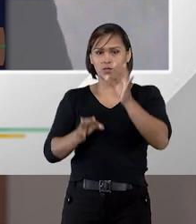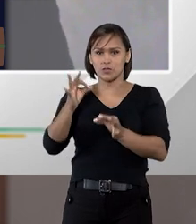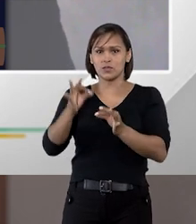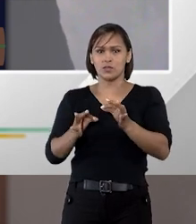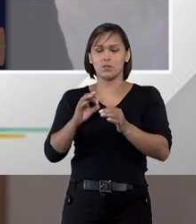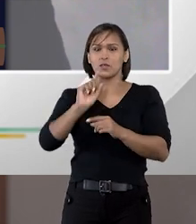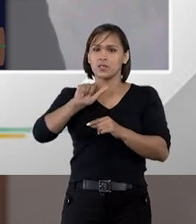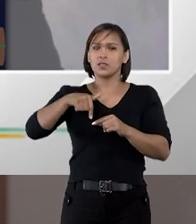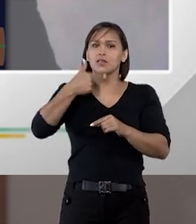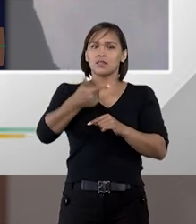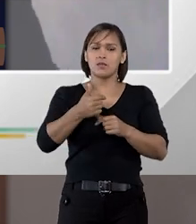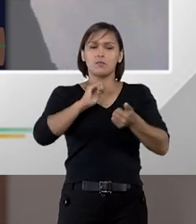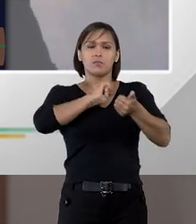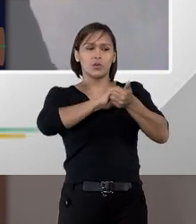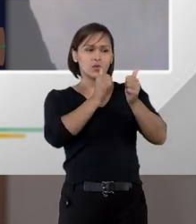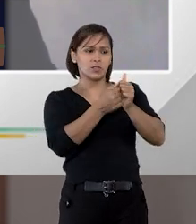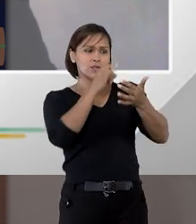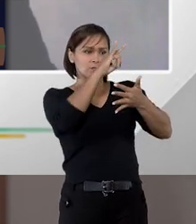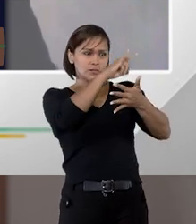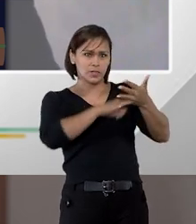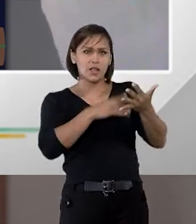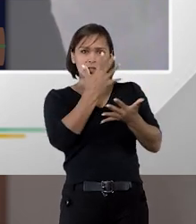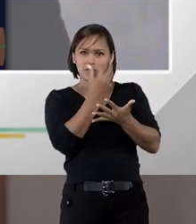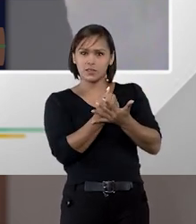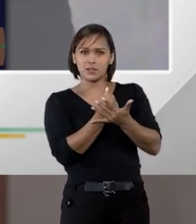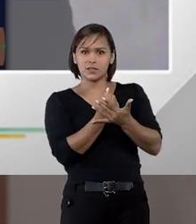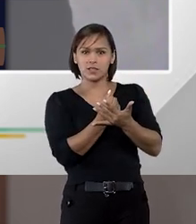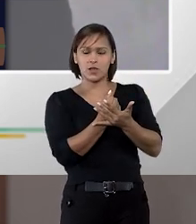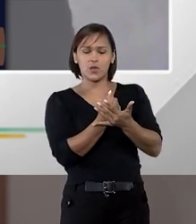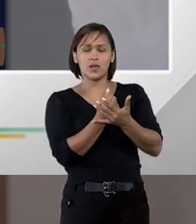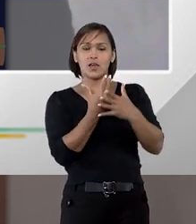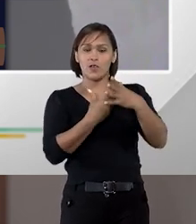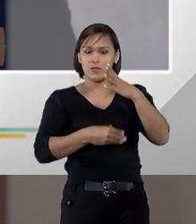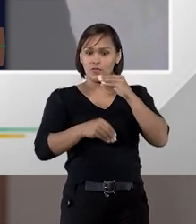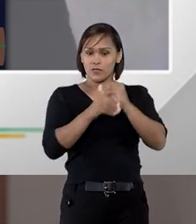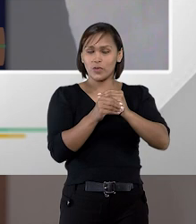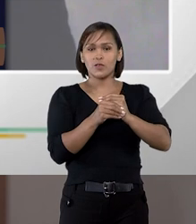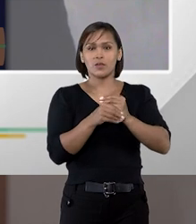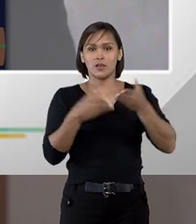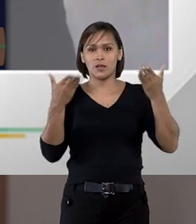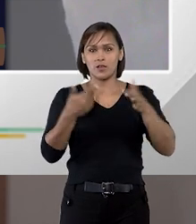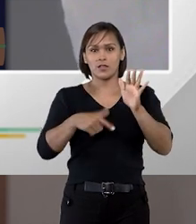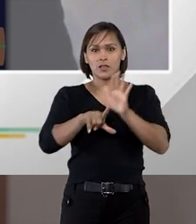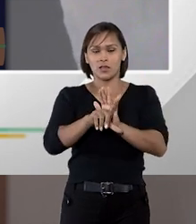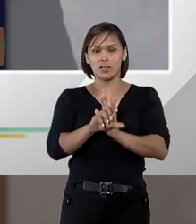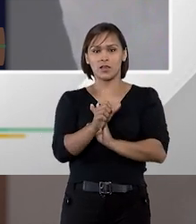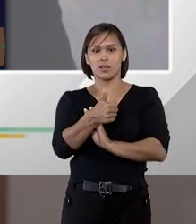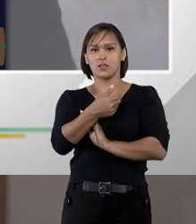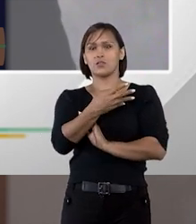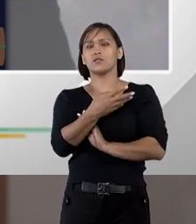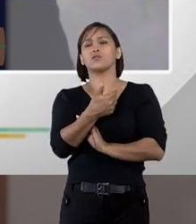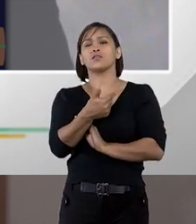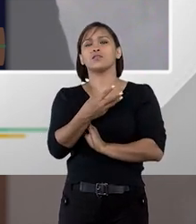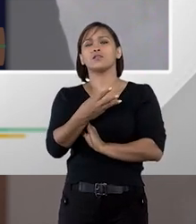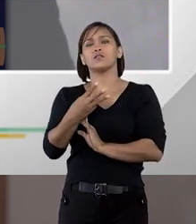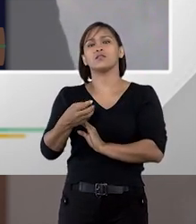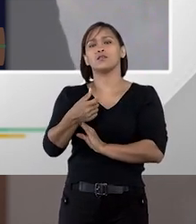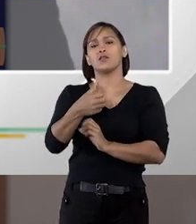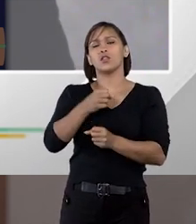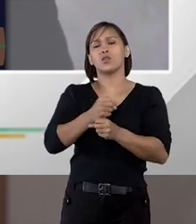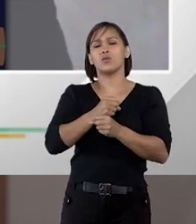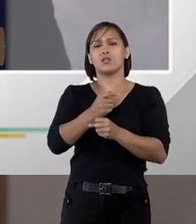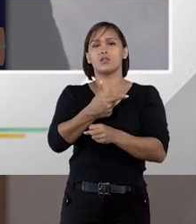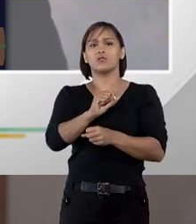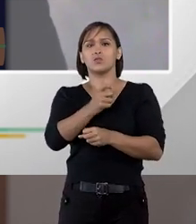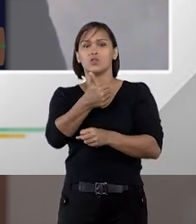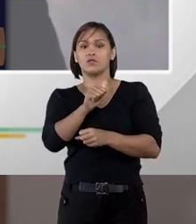o julgamento e depois a habilitação que foi incorporada agora na lei 14.133 de 2021